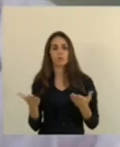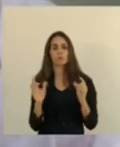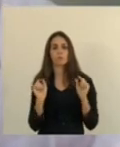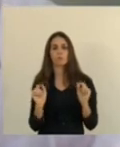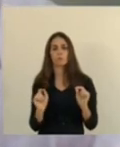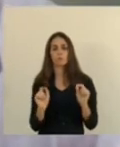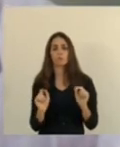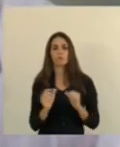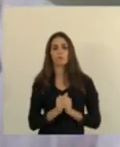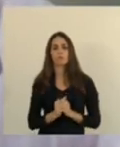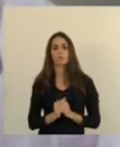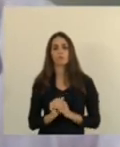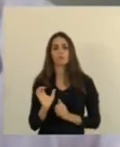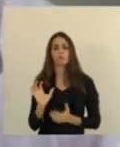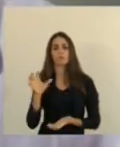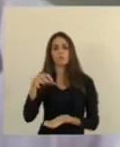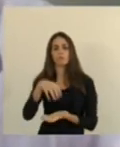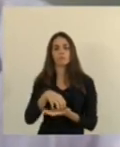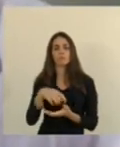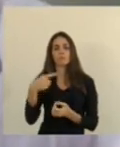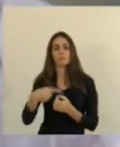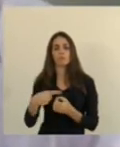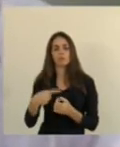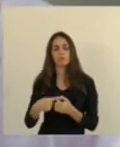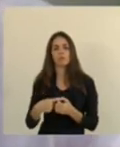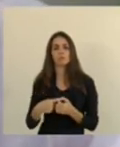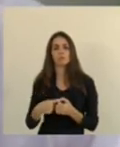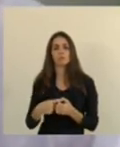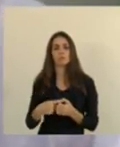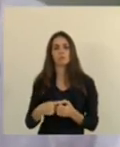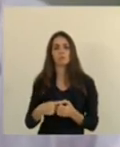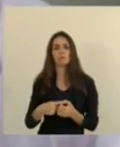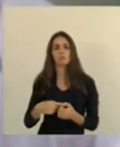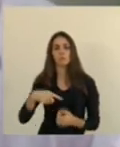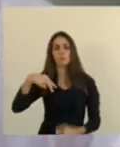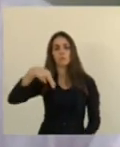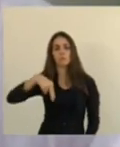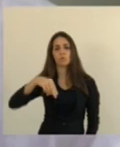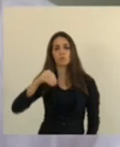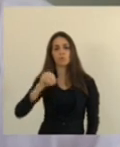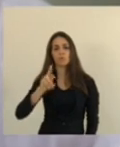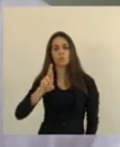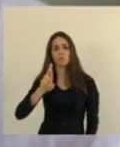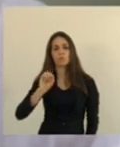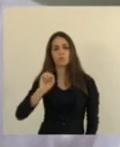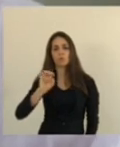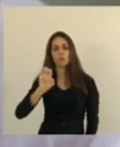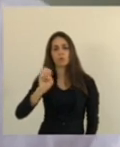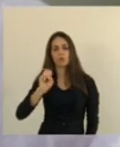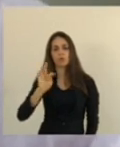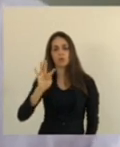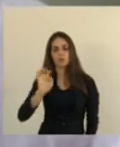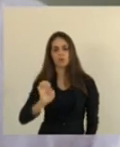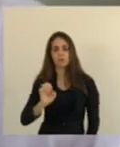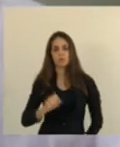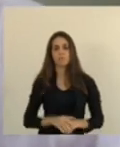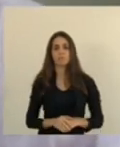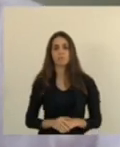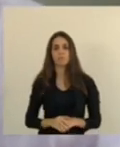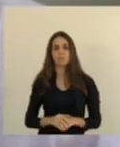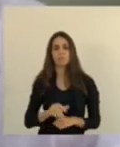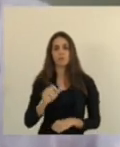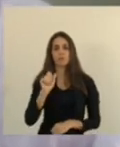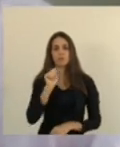sobre o município localizado na região noroeste do Espírito Santo, São Gabriel da